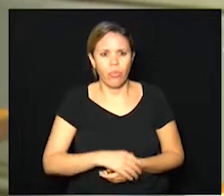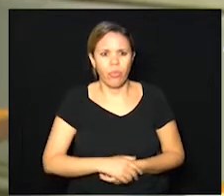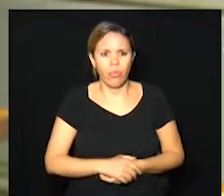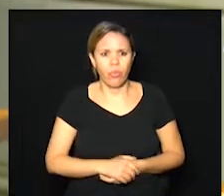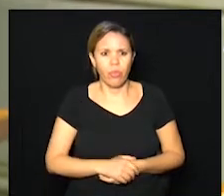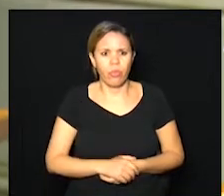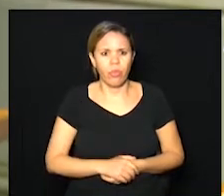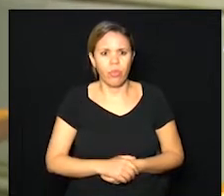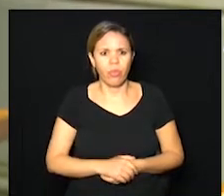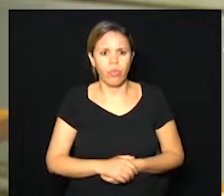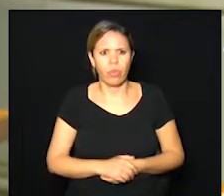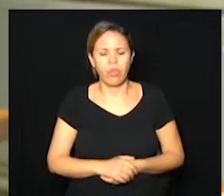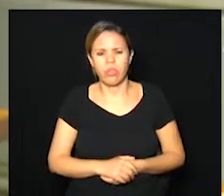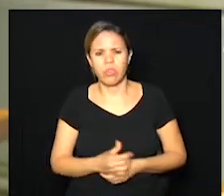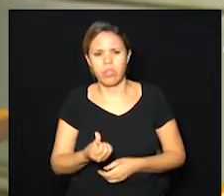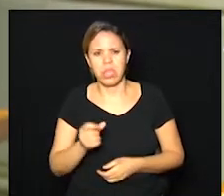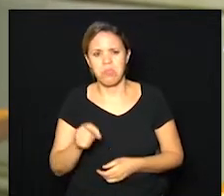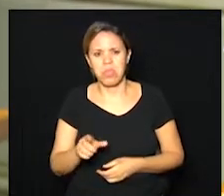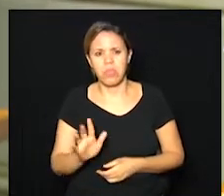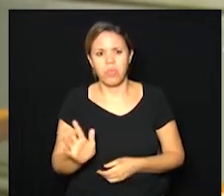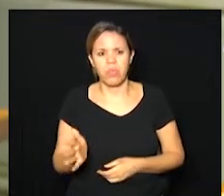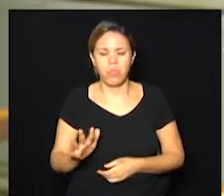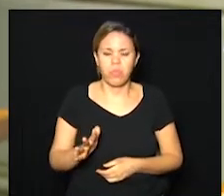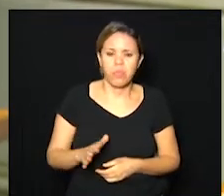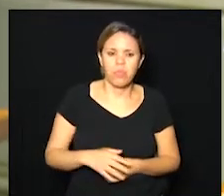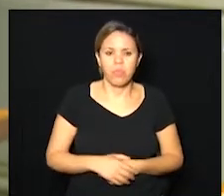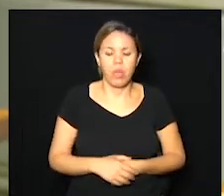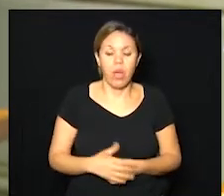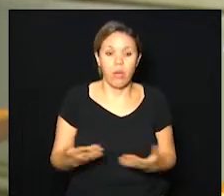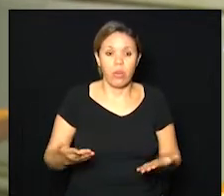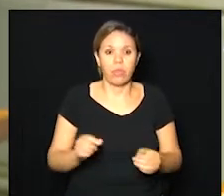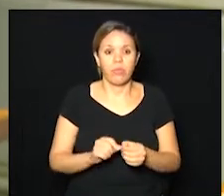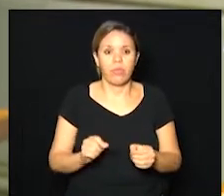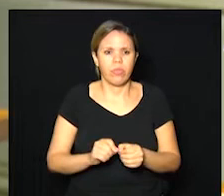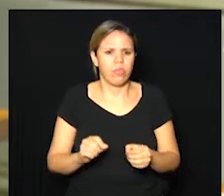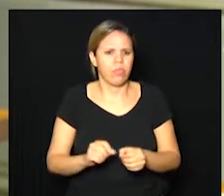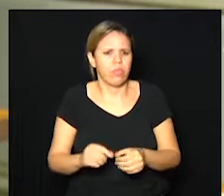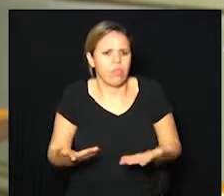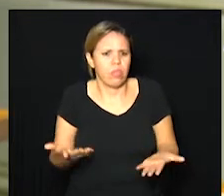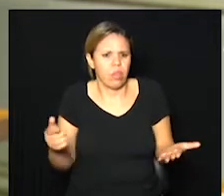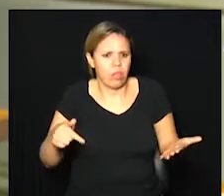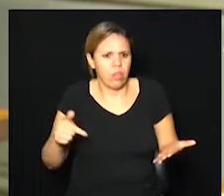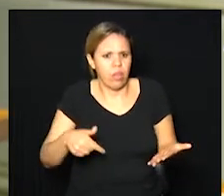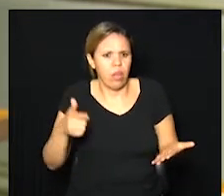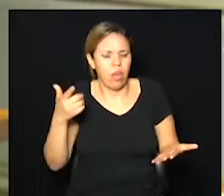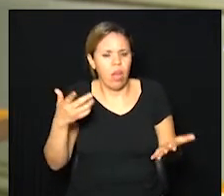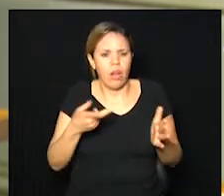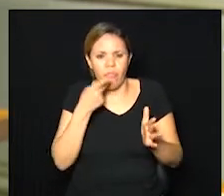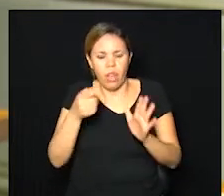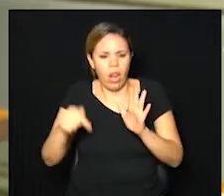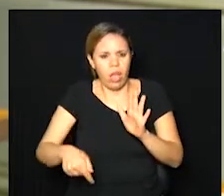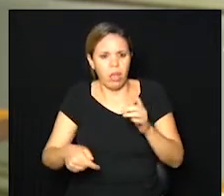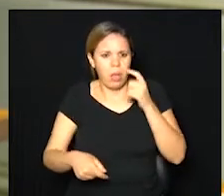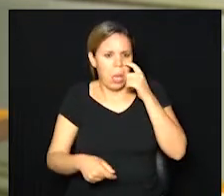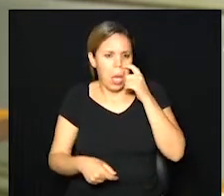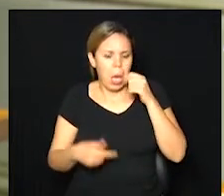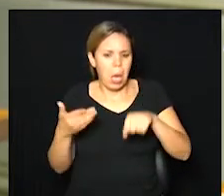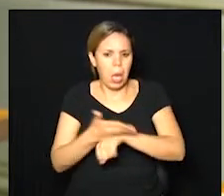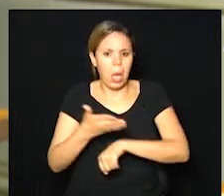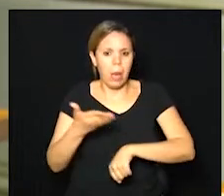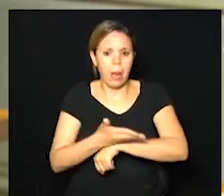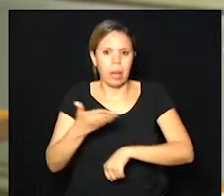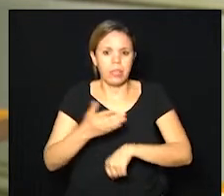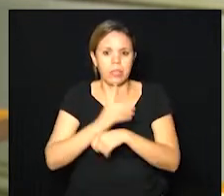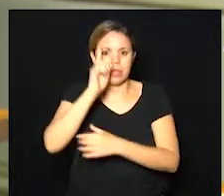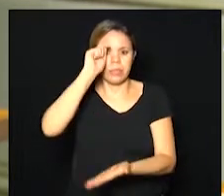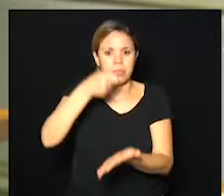e agora estamos fazendo deste importe. Eu quero consignar aqui a participação na